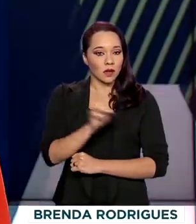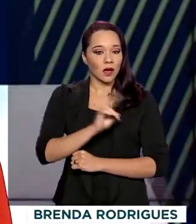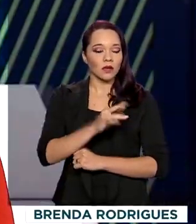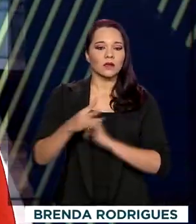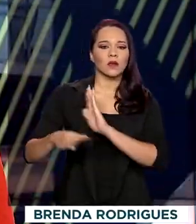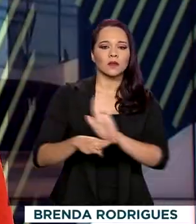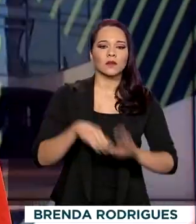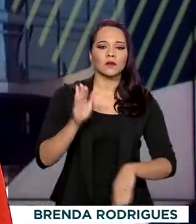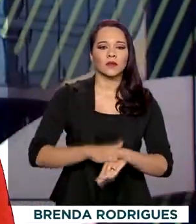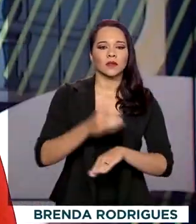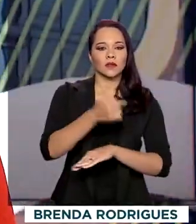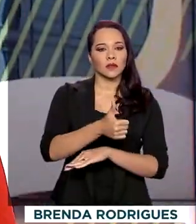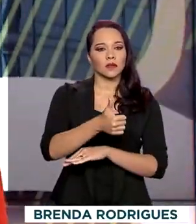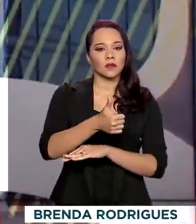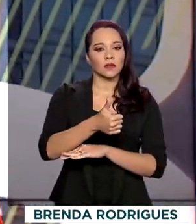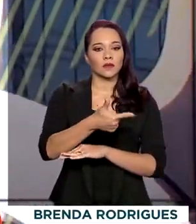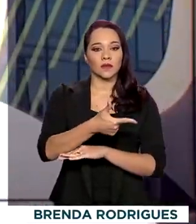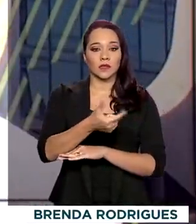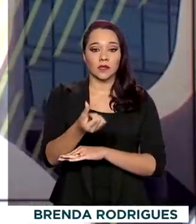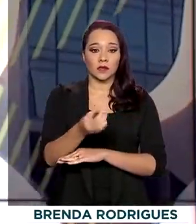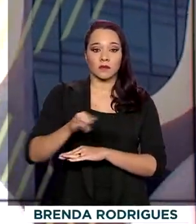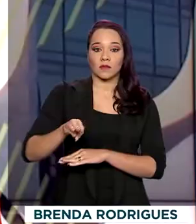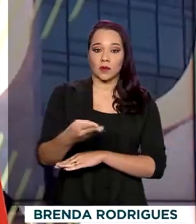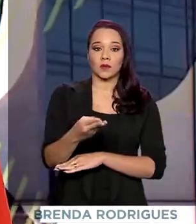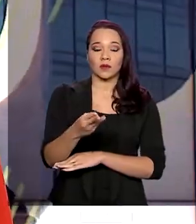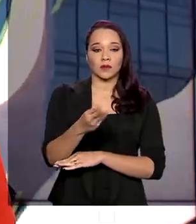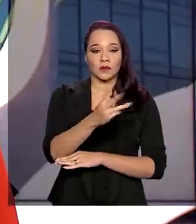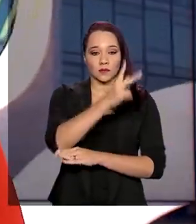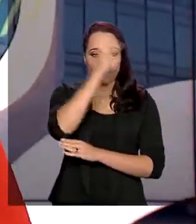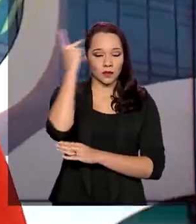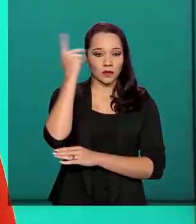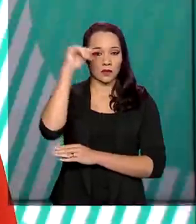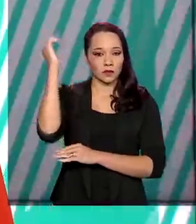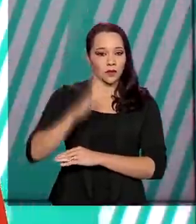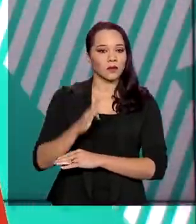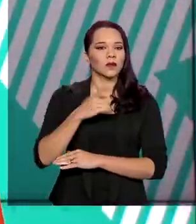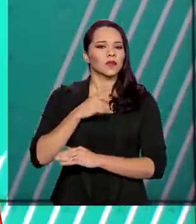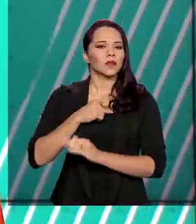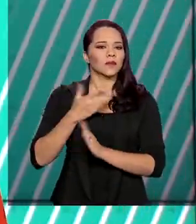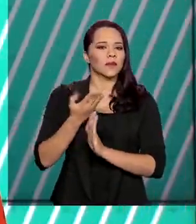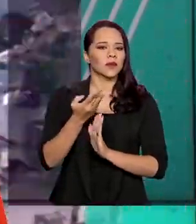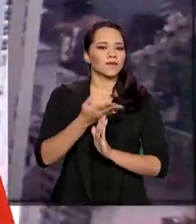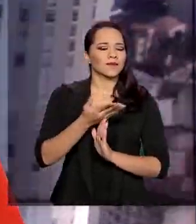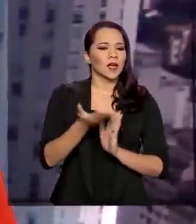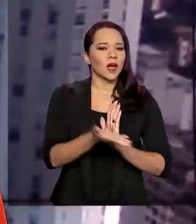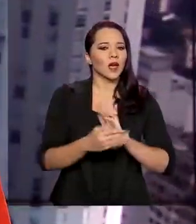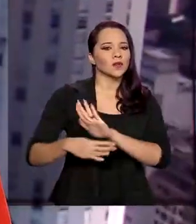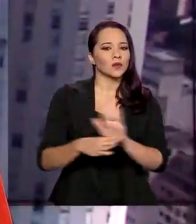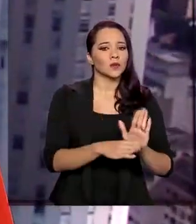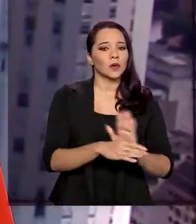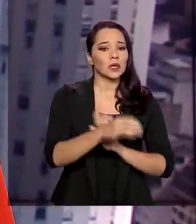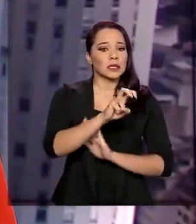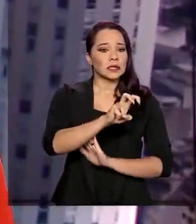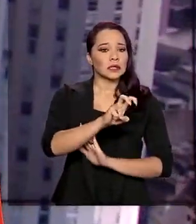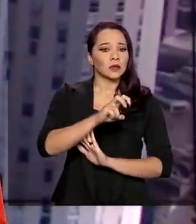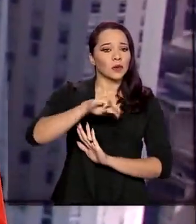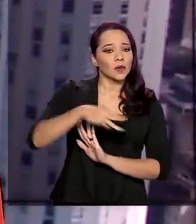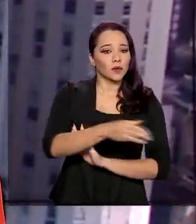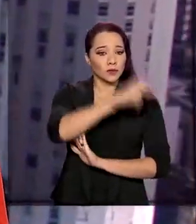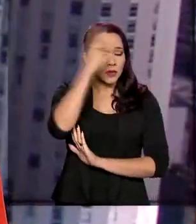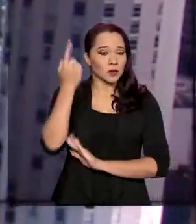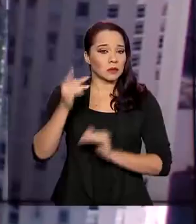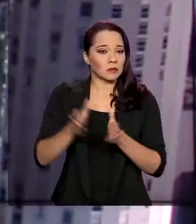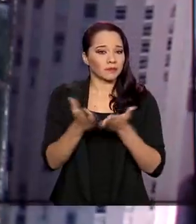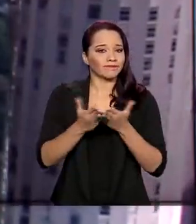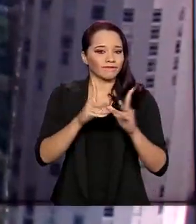beneficiou mais de 126 milhões de brasileiros e retirou 5 milhões e meio de pessoas da pobreza. Com